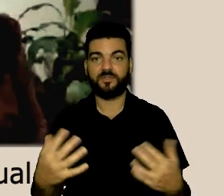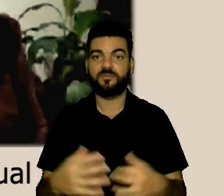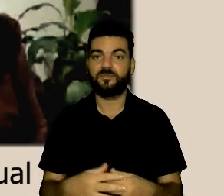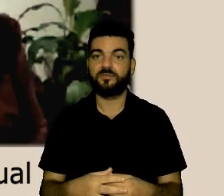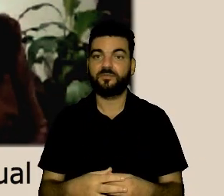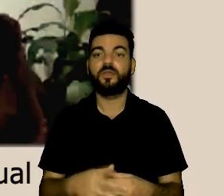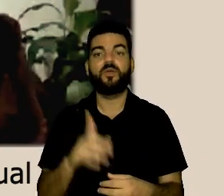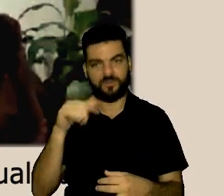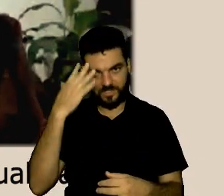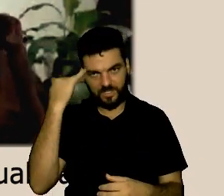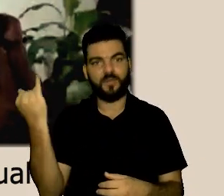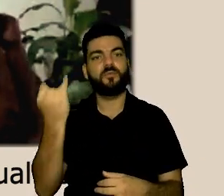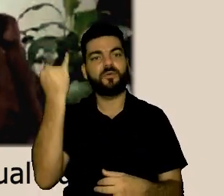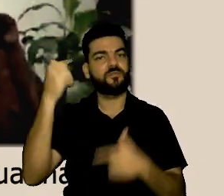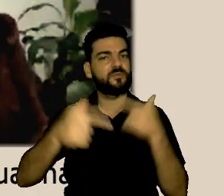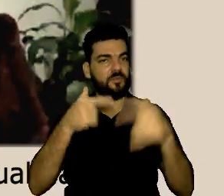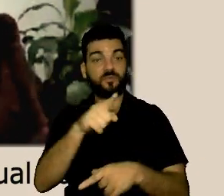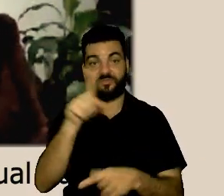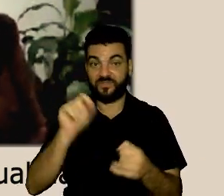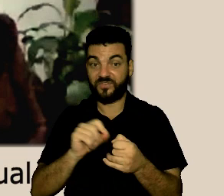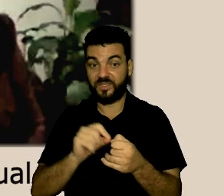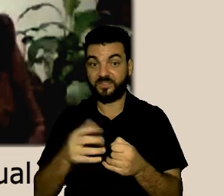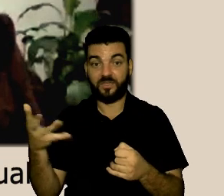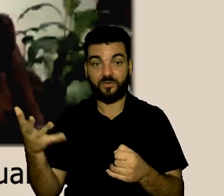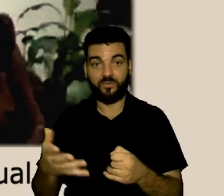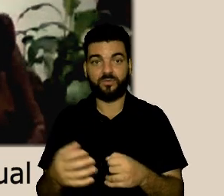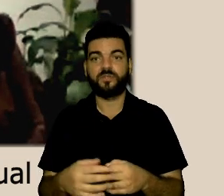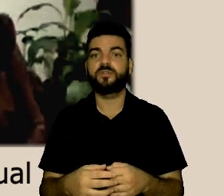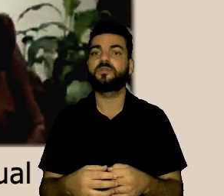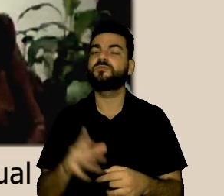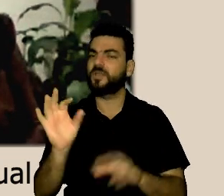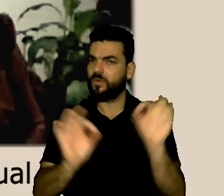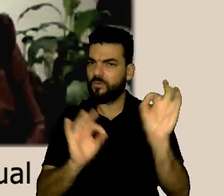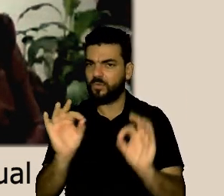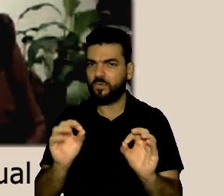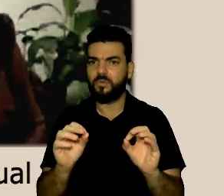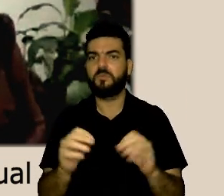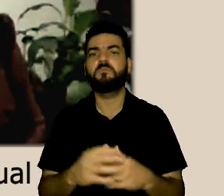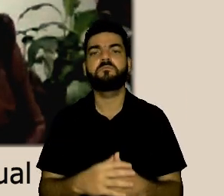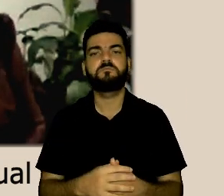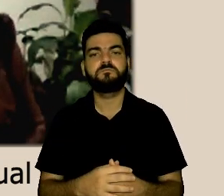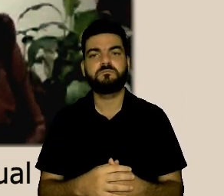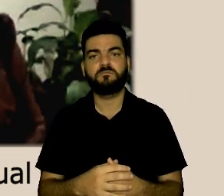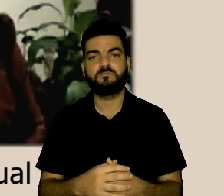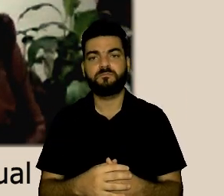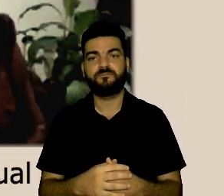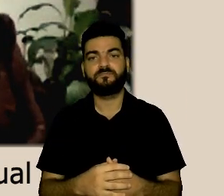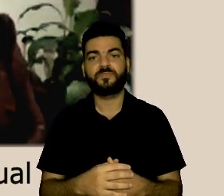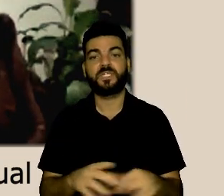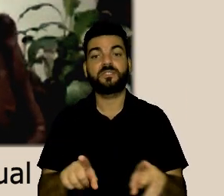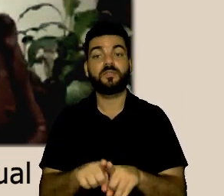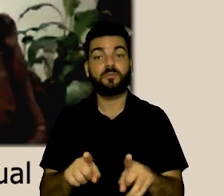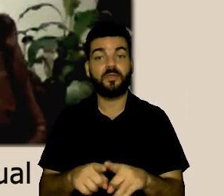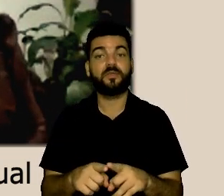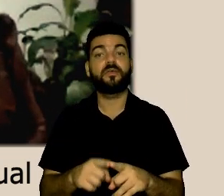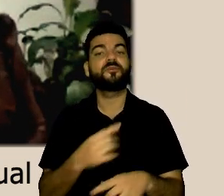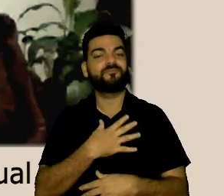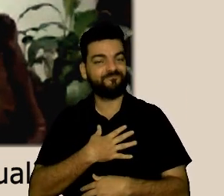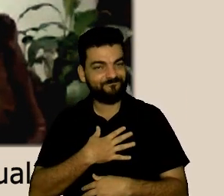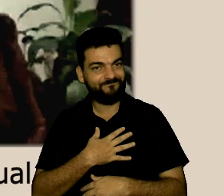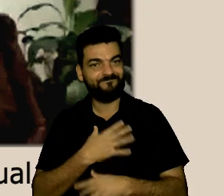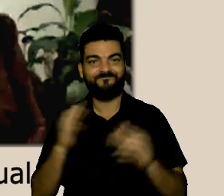importante o trabalho que a gente tem feito que vocês tem feito e muito inspirador